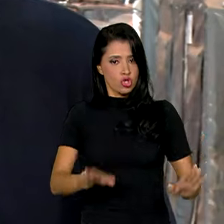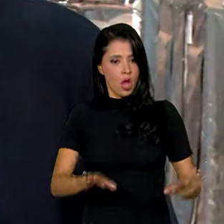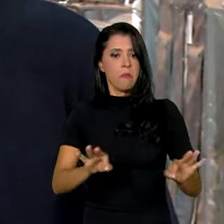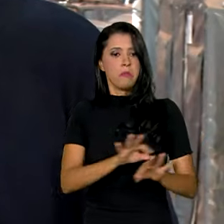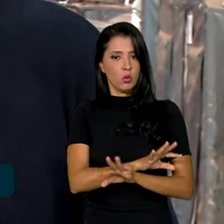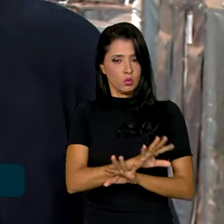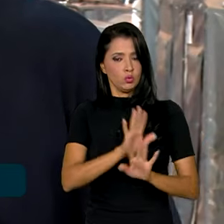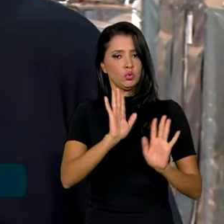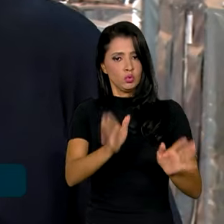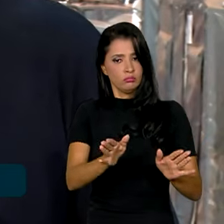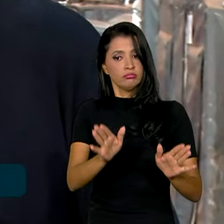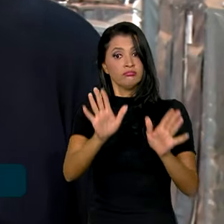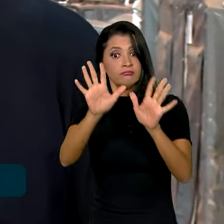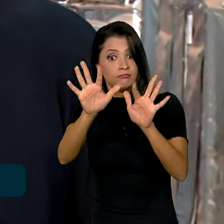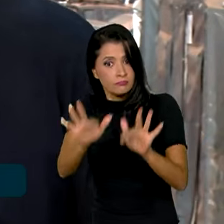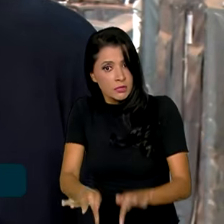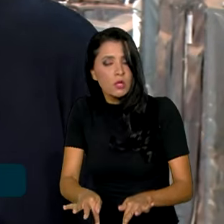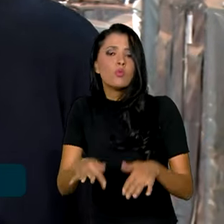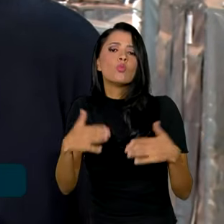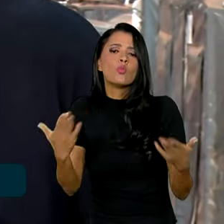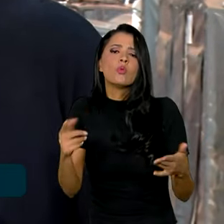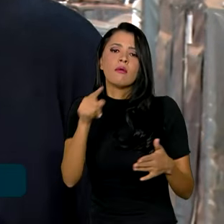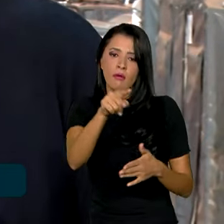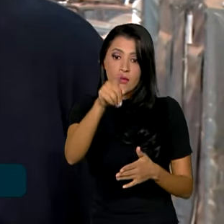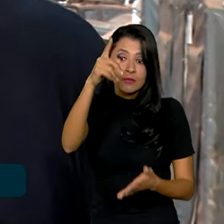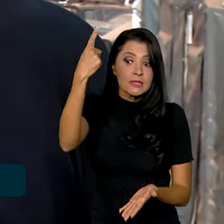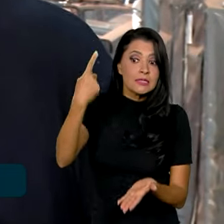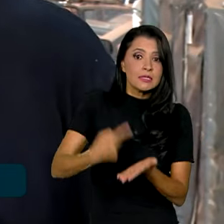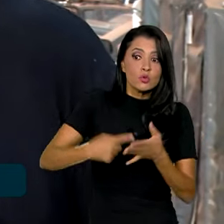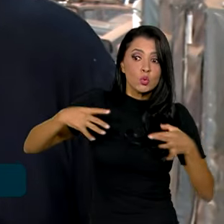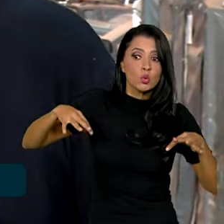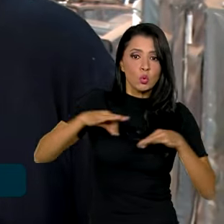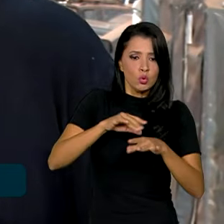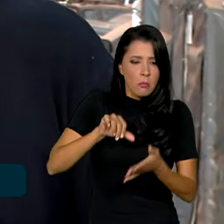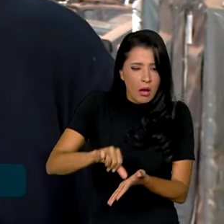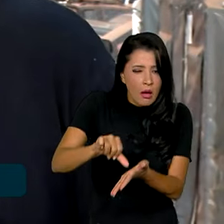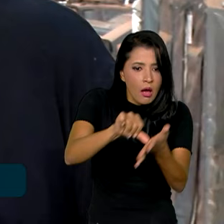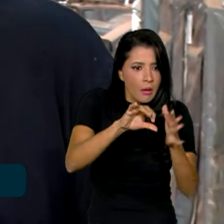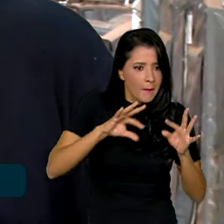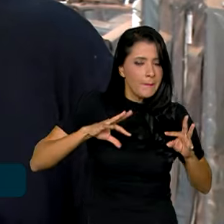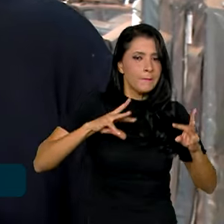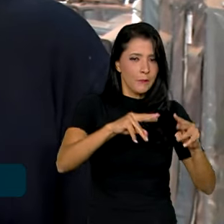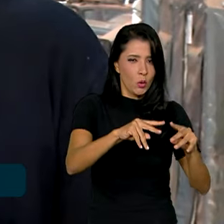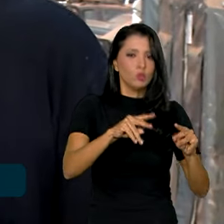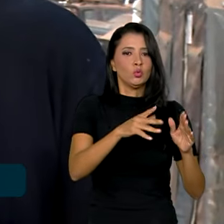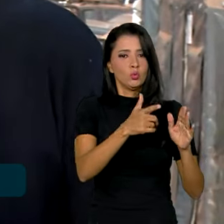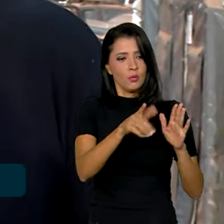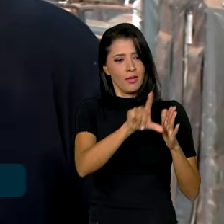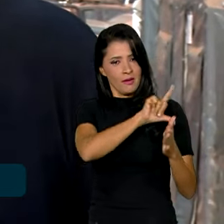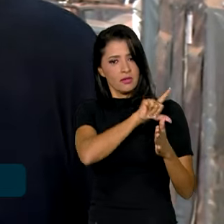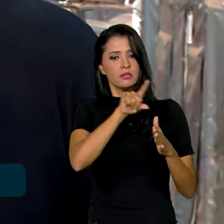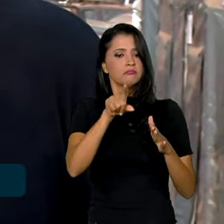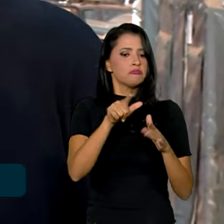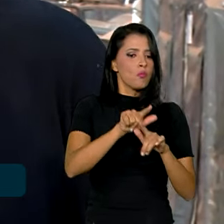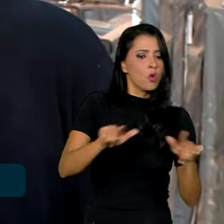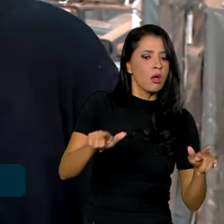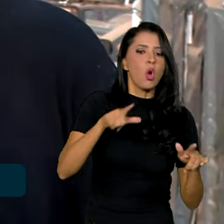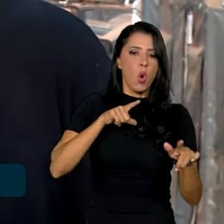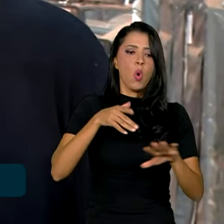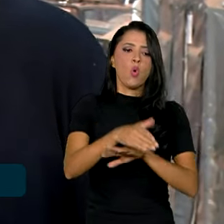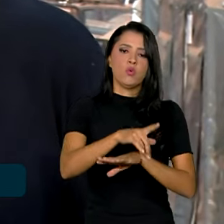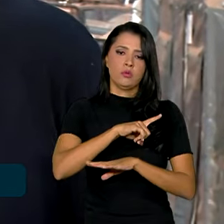Então a gente está indo para essa finalização. O que é finalização? É confirmar todos os pontos que a gente já levantado nas outras fases, o que está desocupado ou ainda